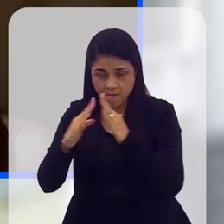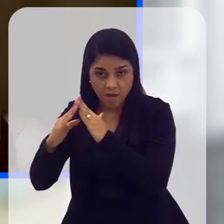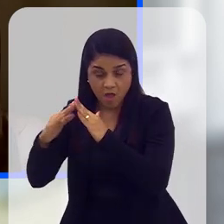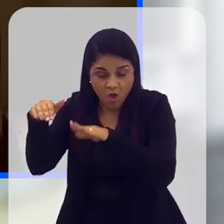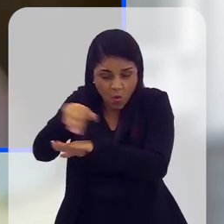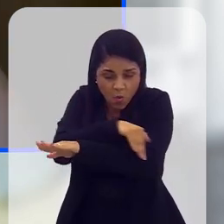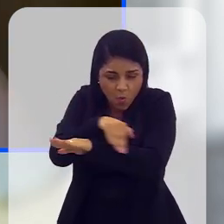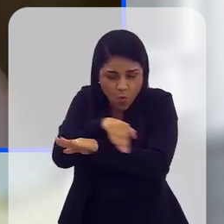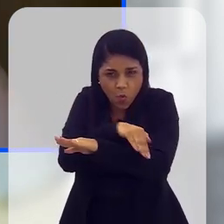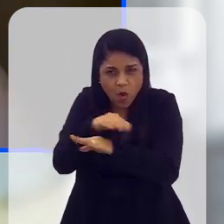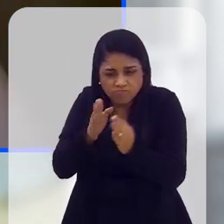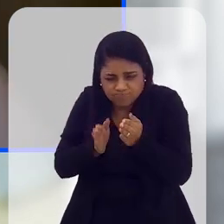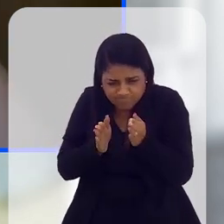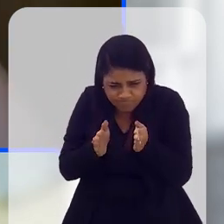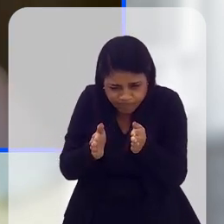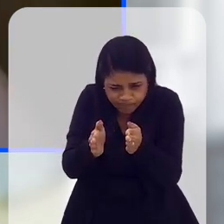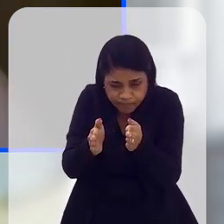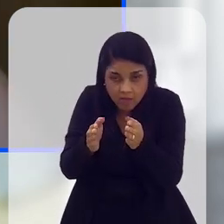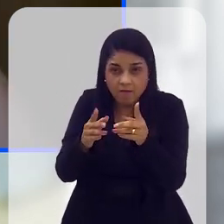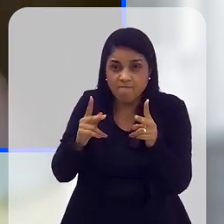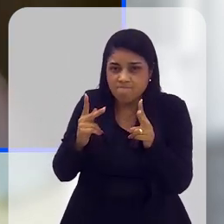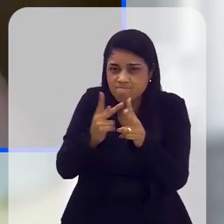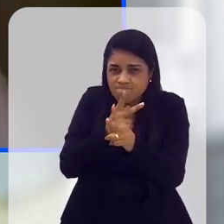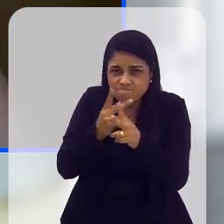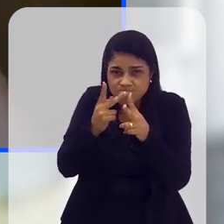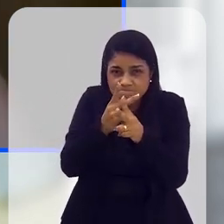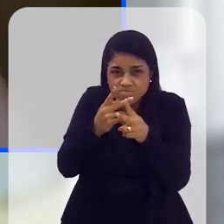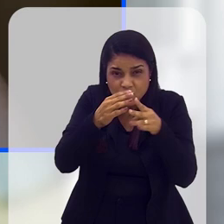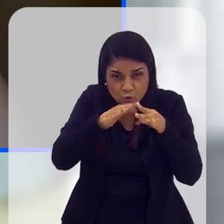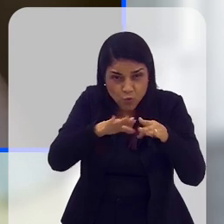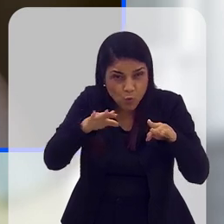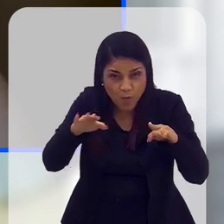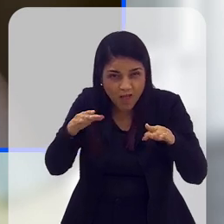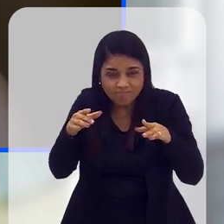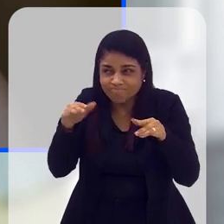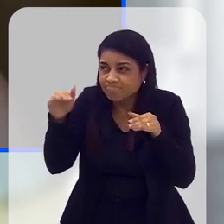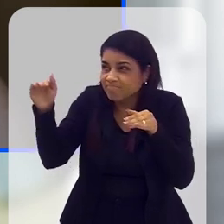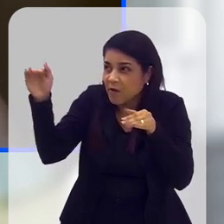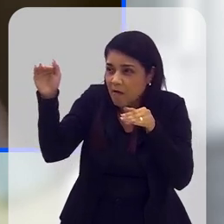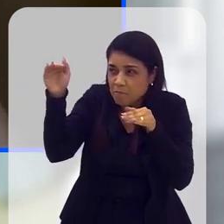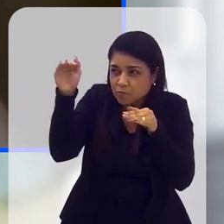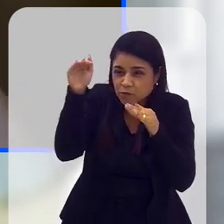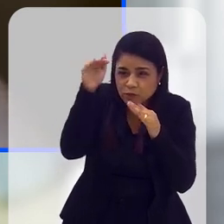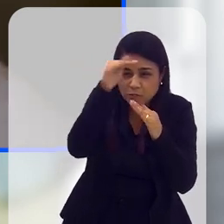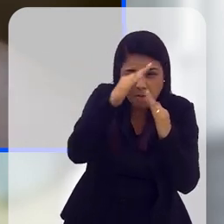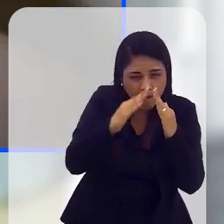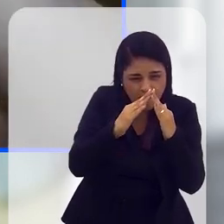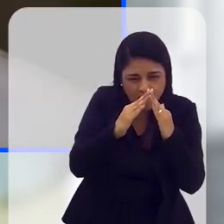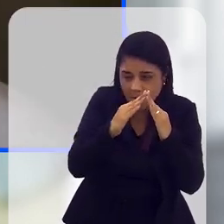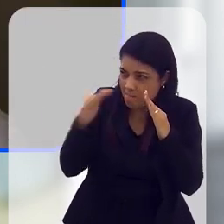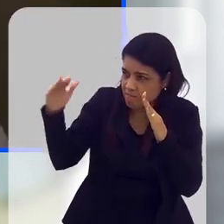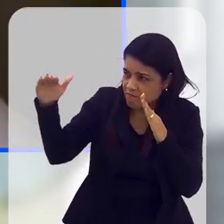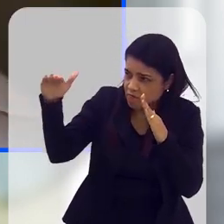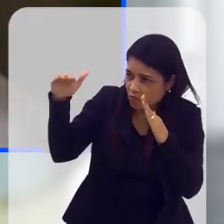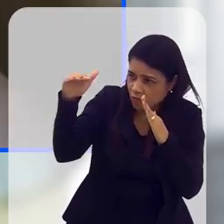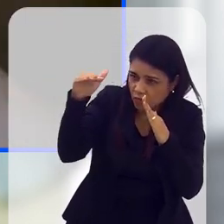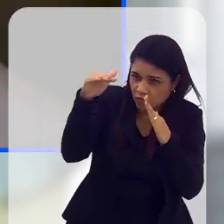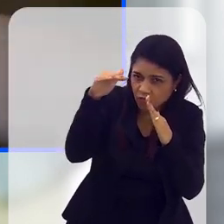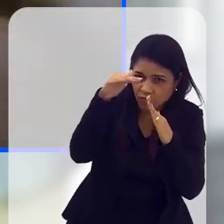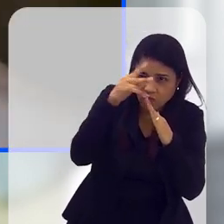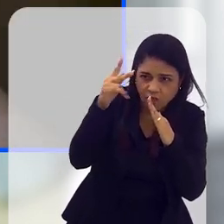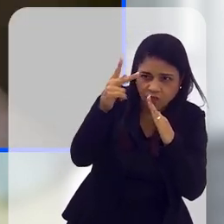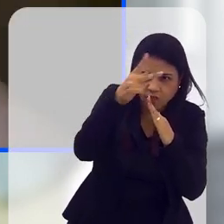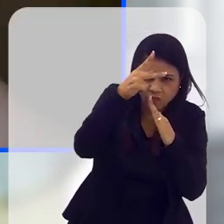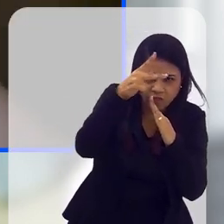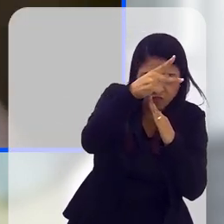semelhantes, e as ruas muito estreitas, a ventilação, mesmo a ventilação do mar, ela passa quase que como um tapete, ela